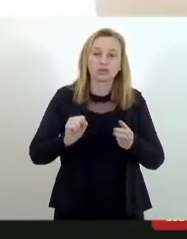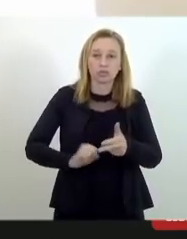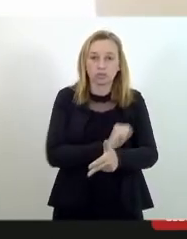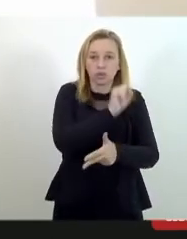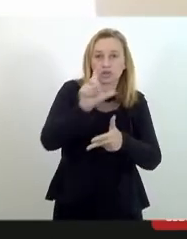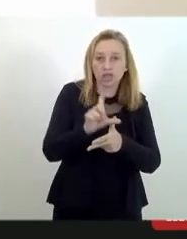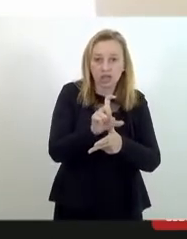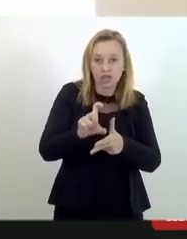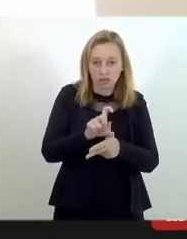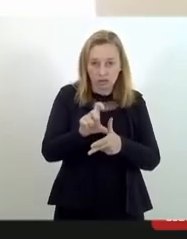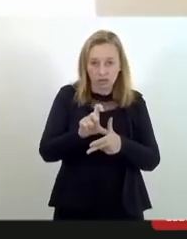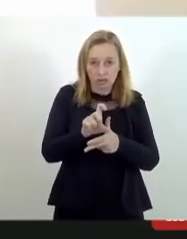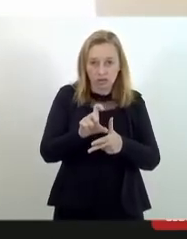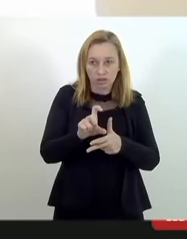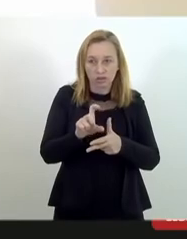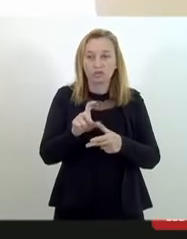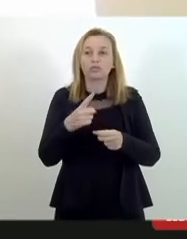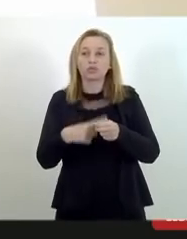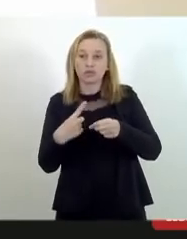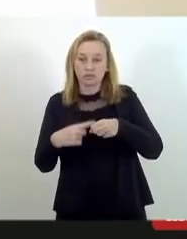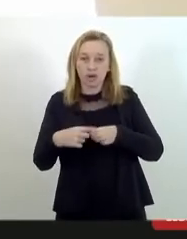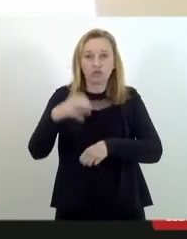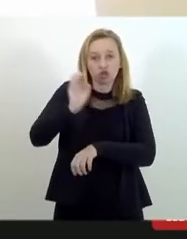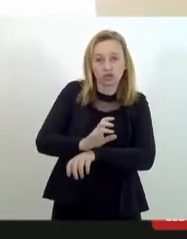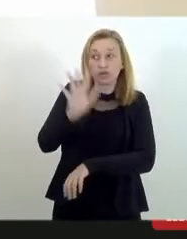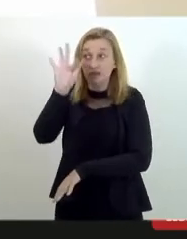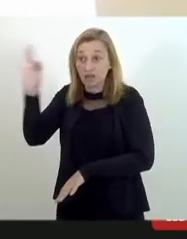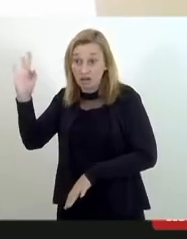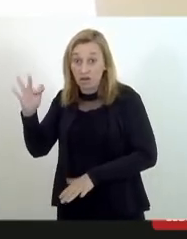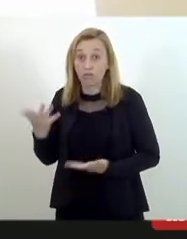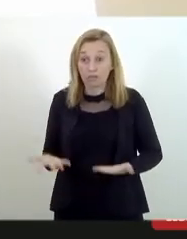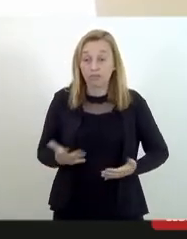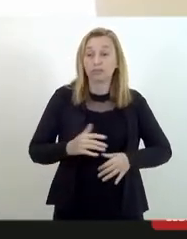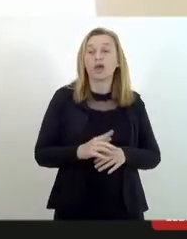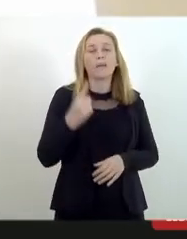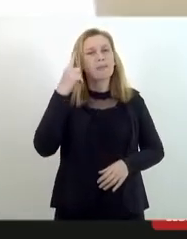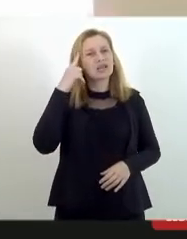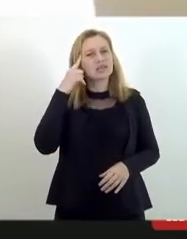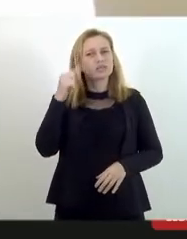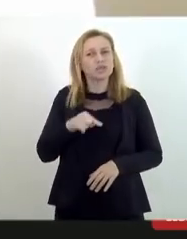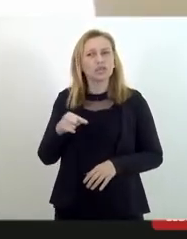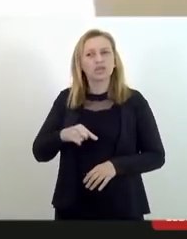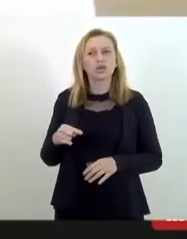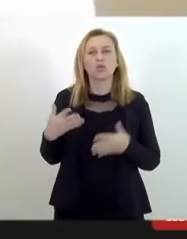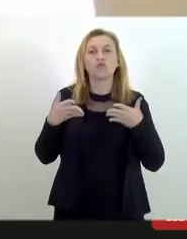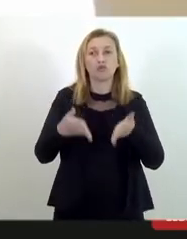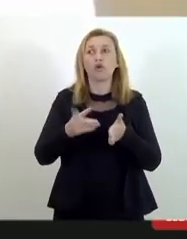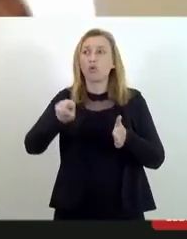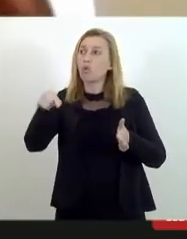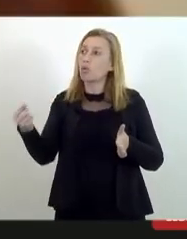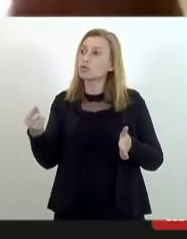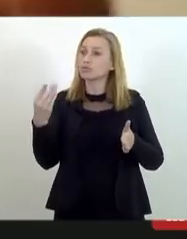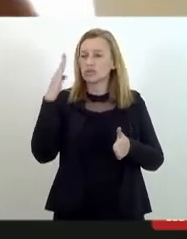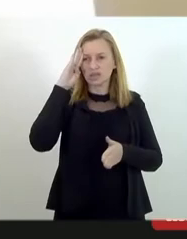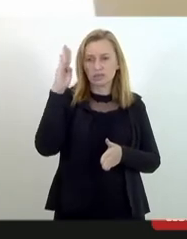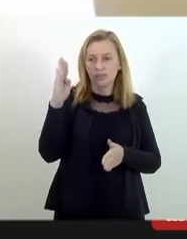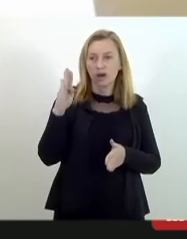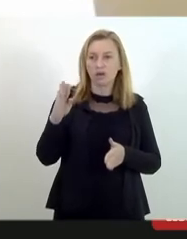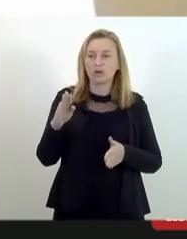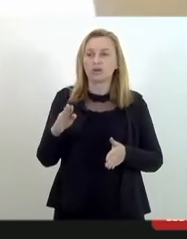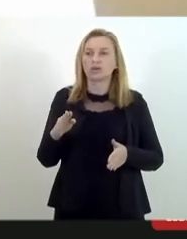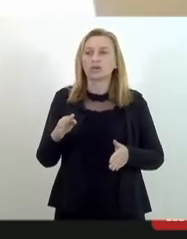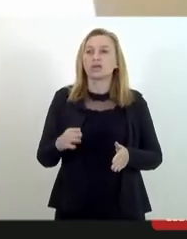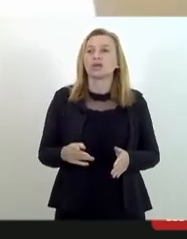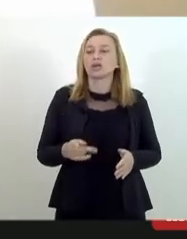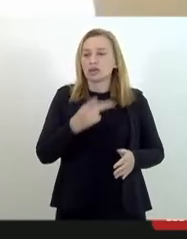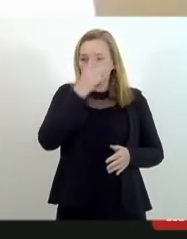municipais, estadual e federal, nós pensamos que aqui há um outro foco fundamental e a vítima se revela nesse exato